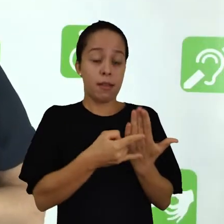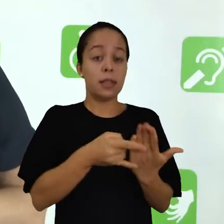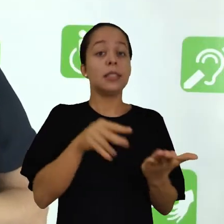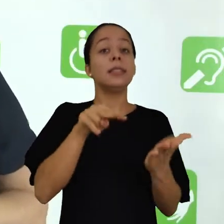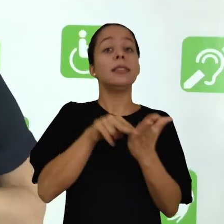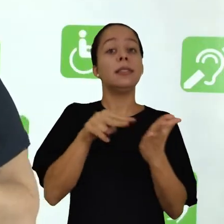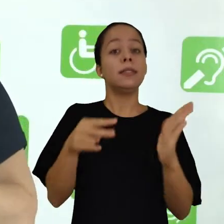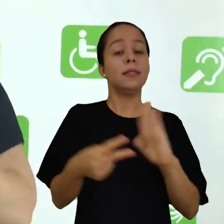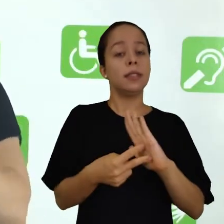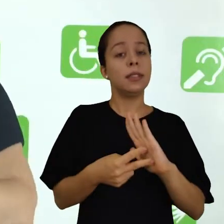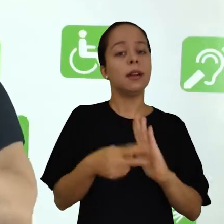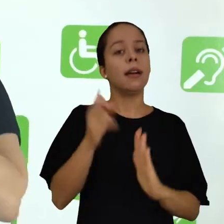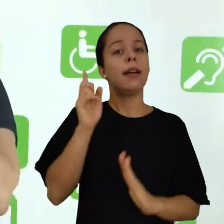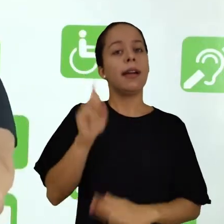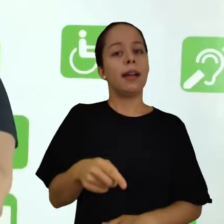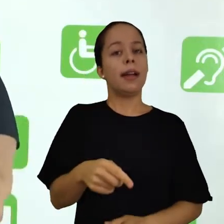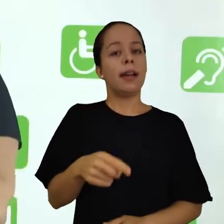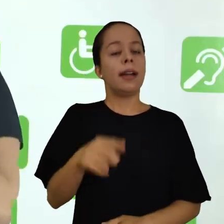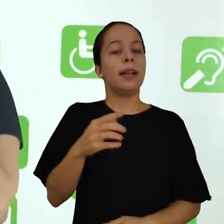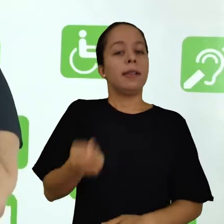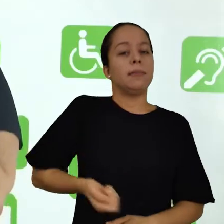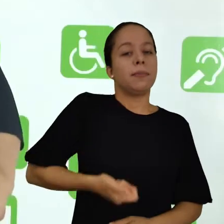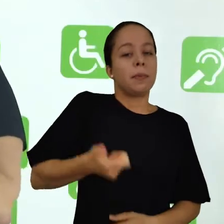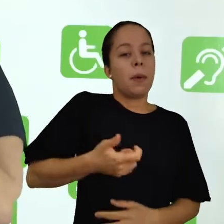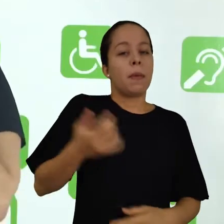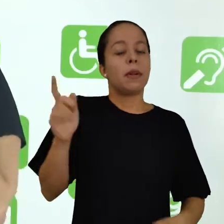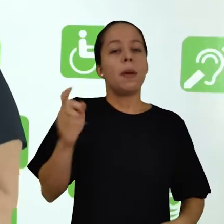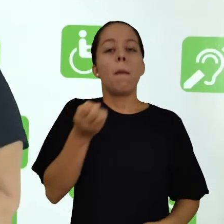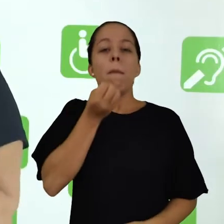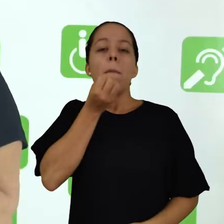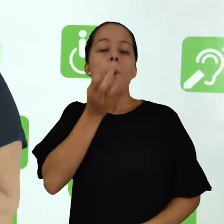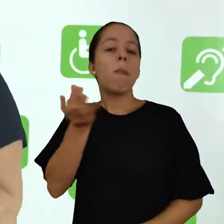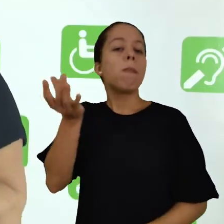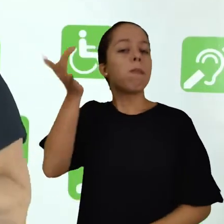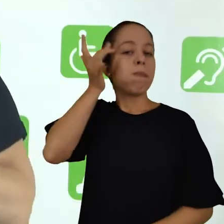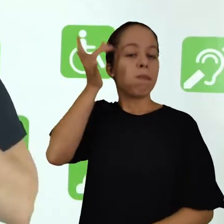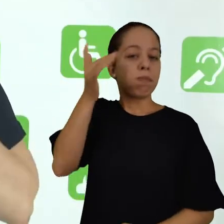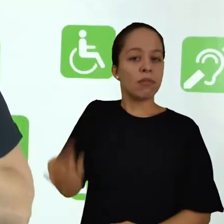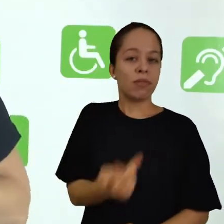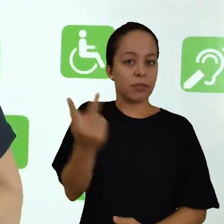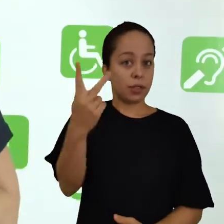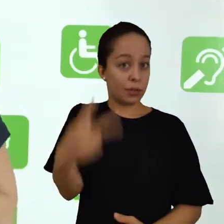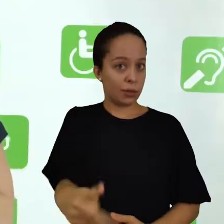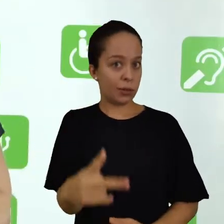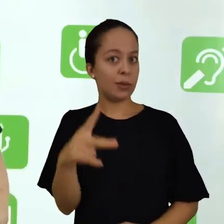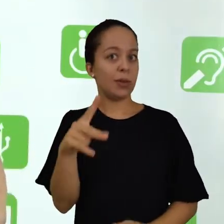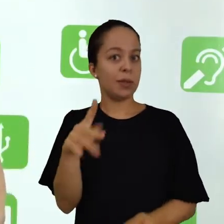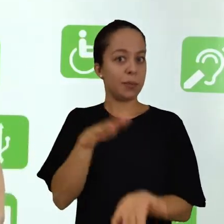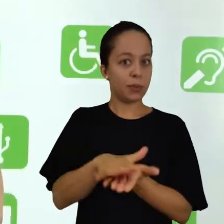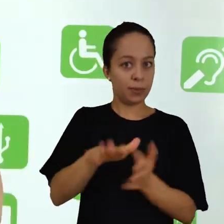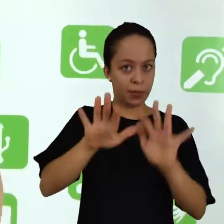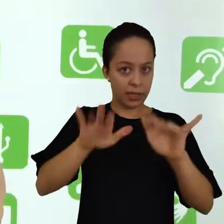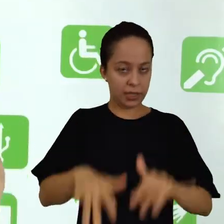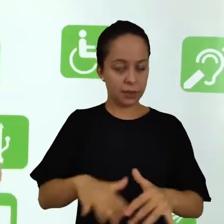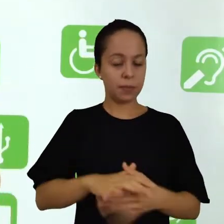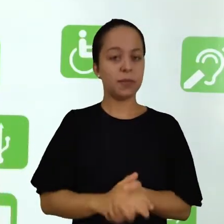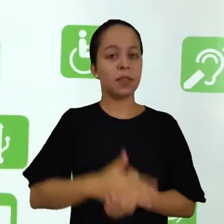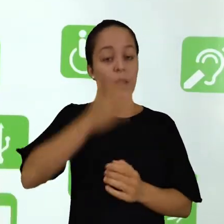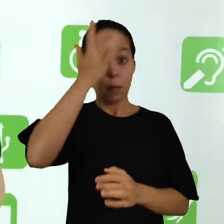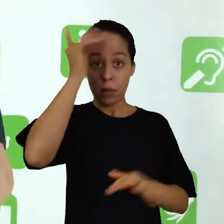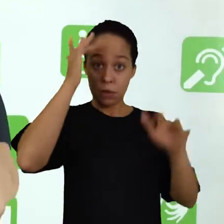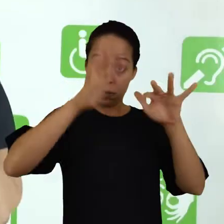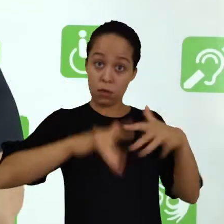ponto de crédito para a sua leitura daquela obra. O resenhador ele deve selecionar